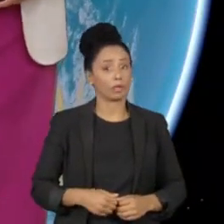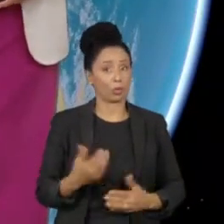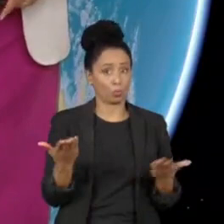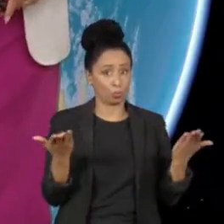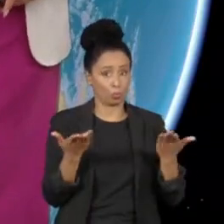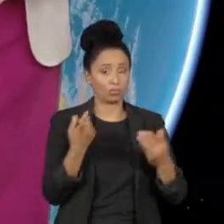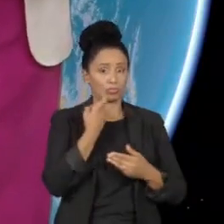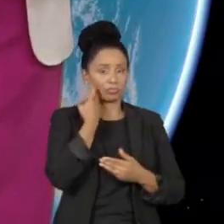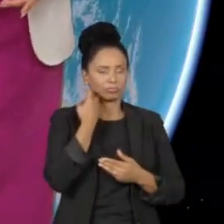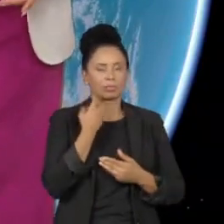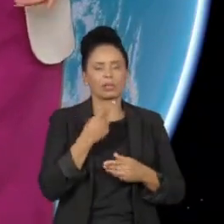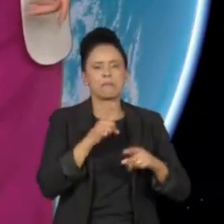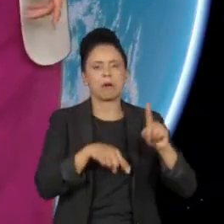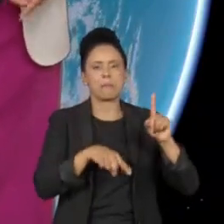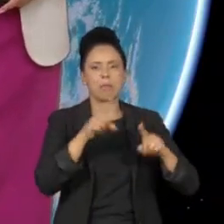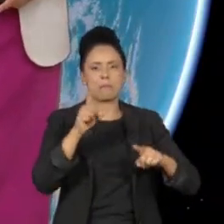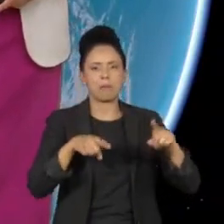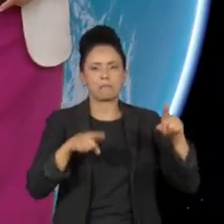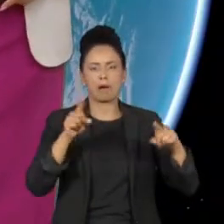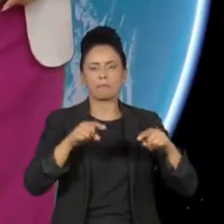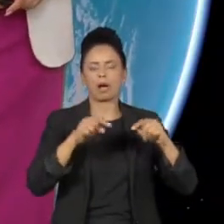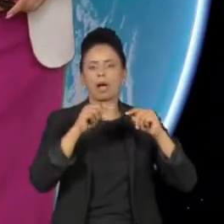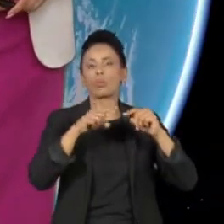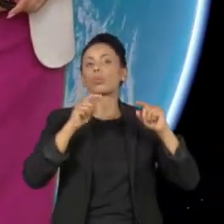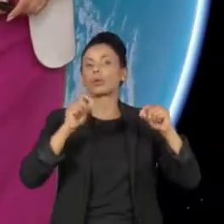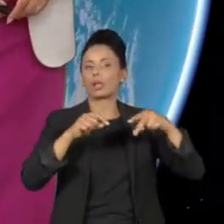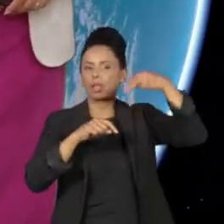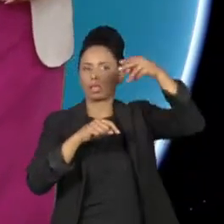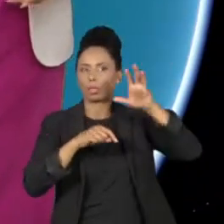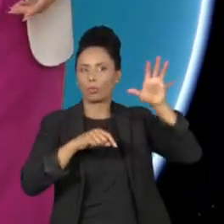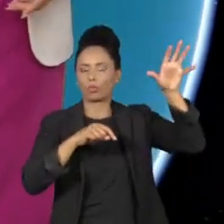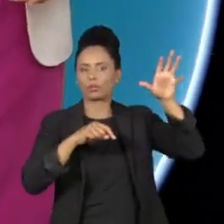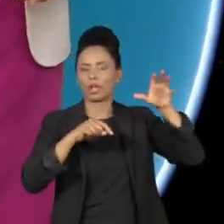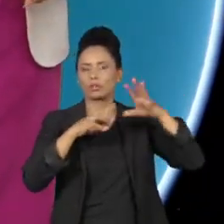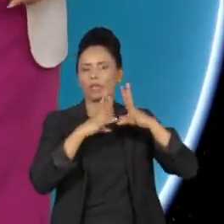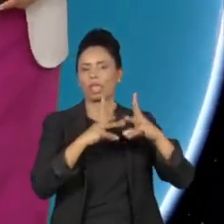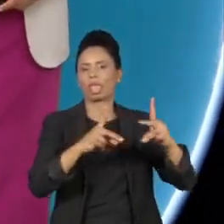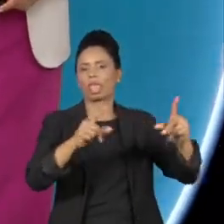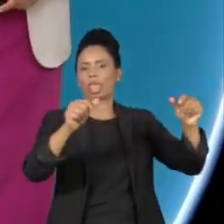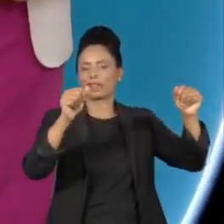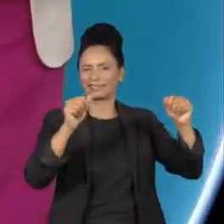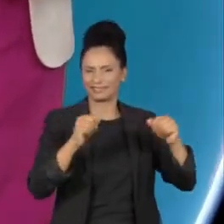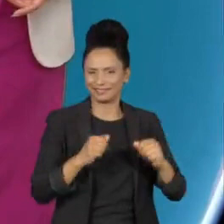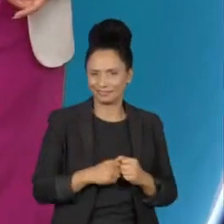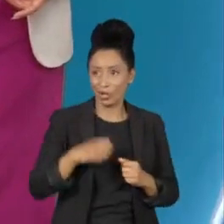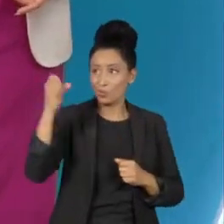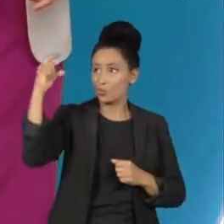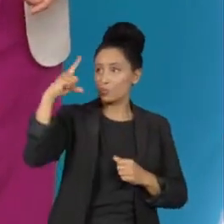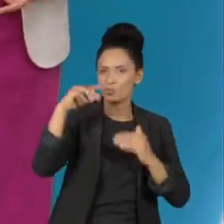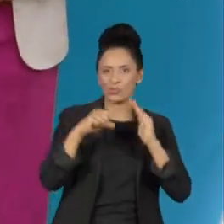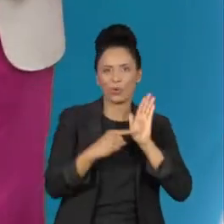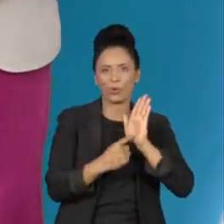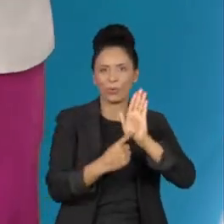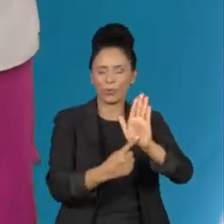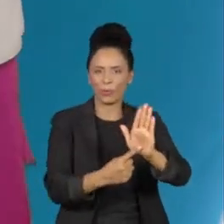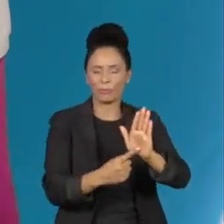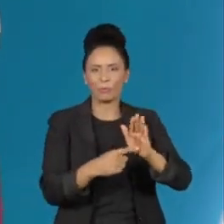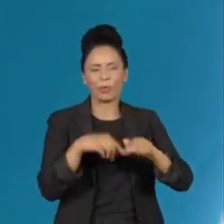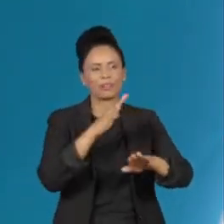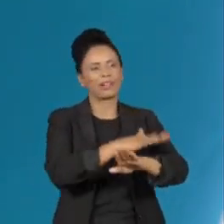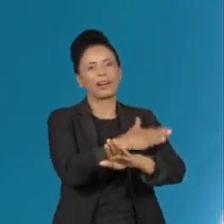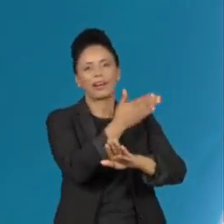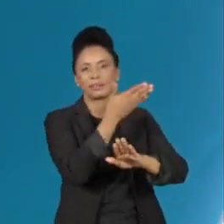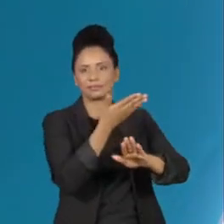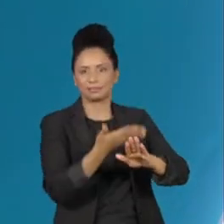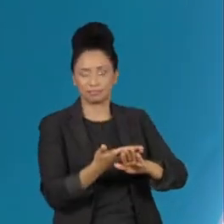instabilidades começam a se afastar um pouco da região nordeste do Brasil e o sol até aparece mais ao longo do dia. Já não chove em grande